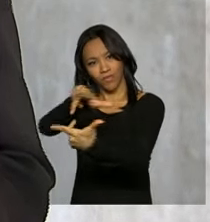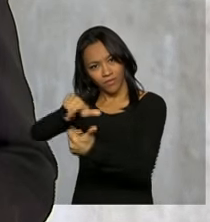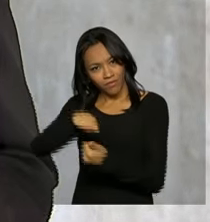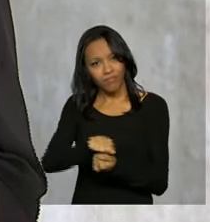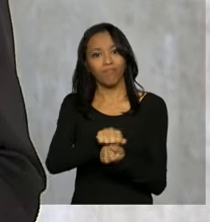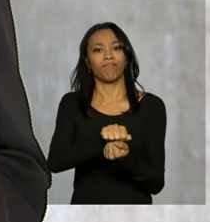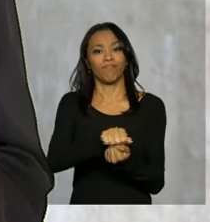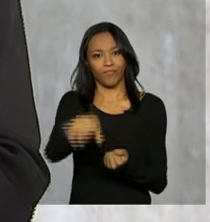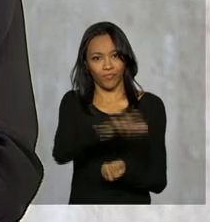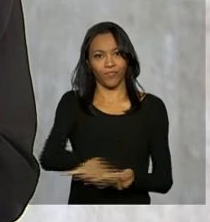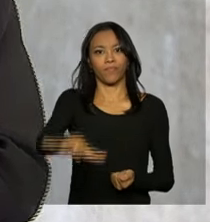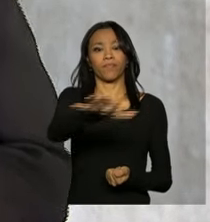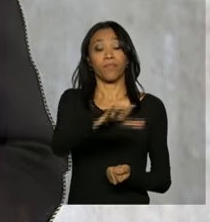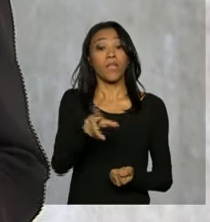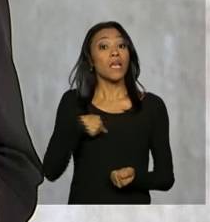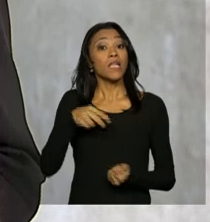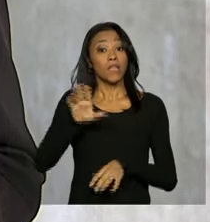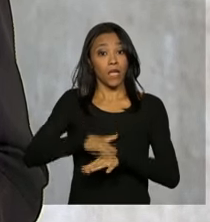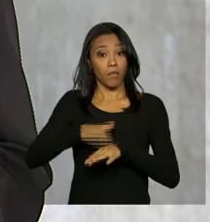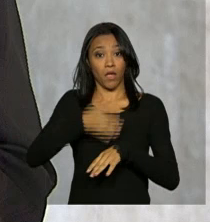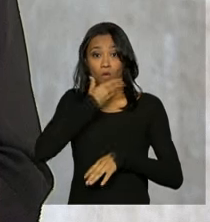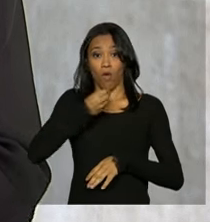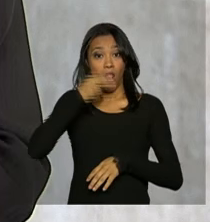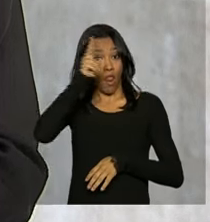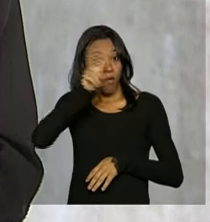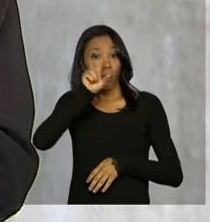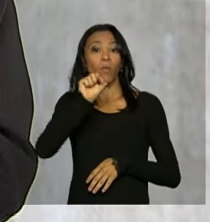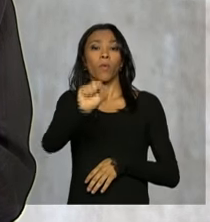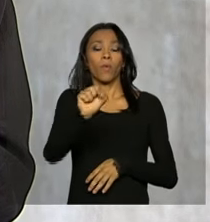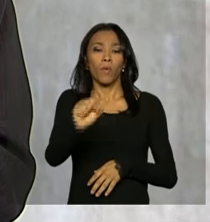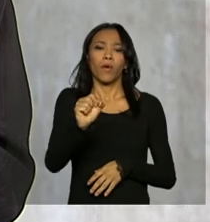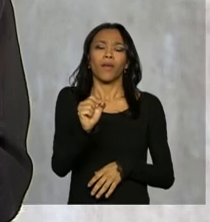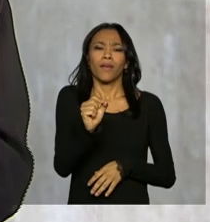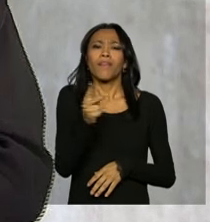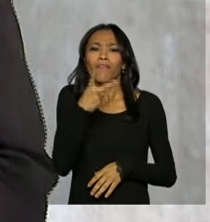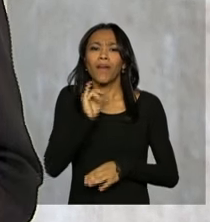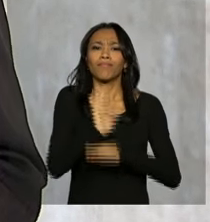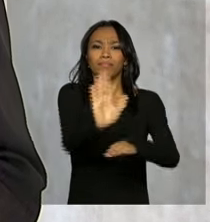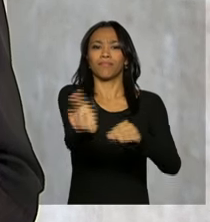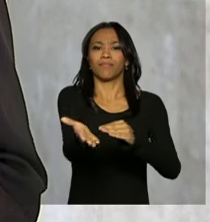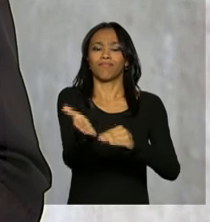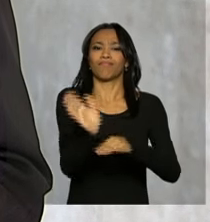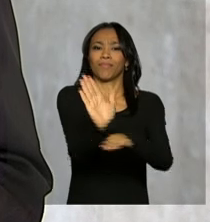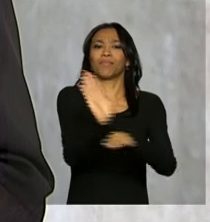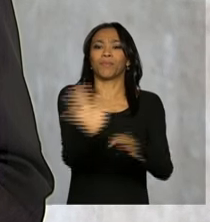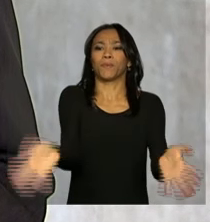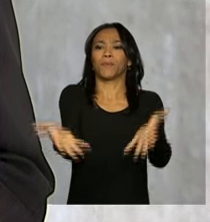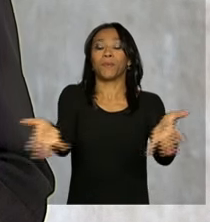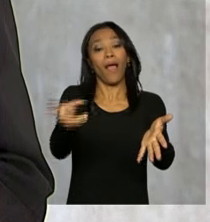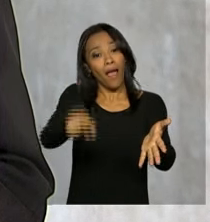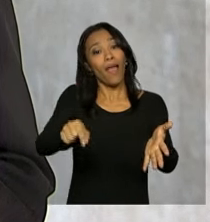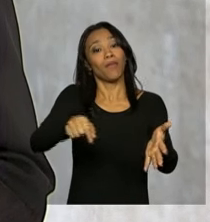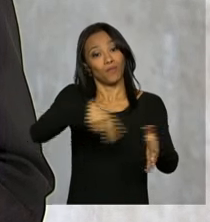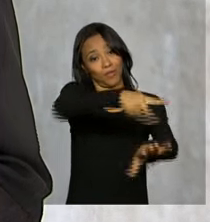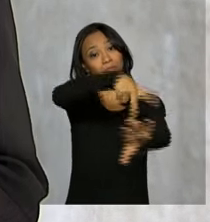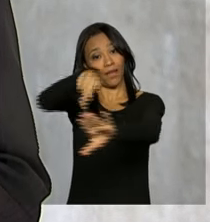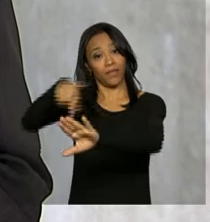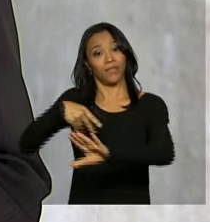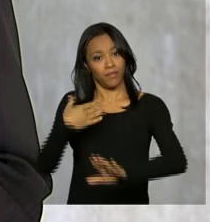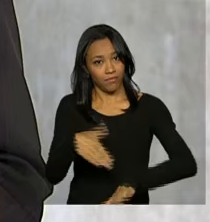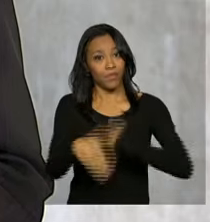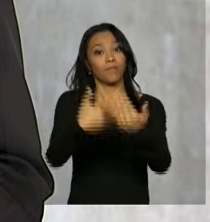todo, de modo geral. E ele lembrou também que os principais beneficiados com este acordo vão ser os países em